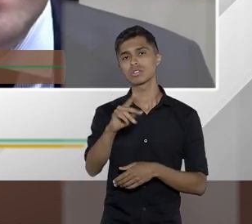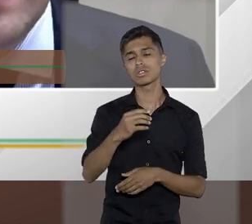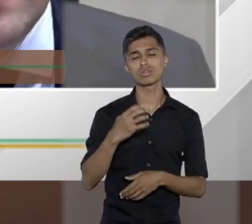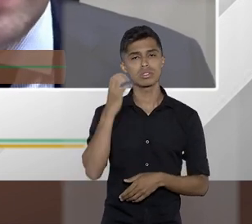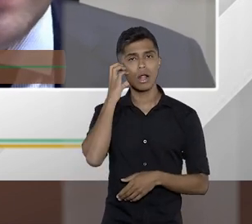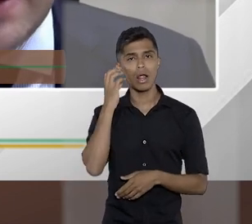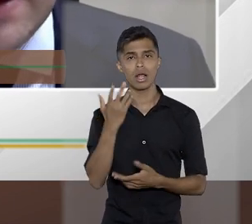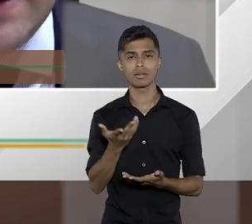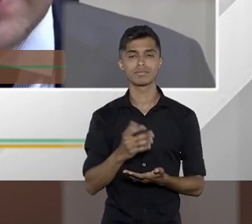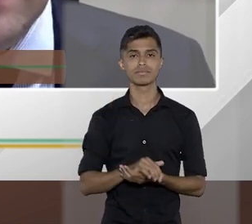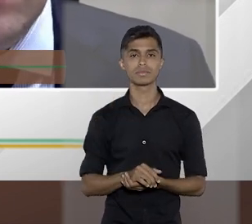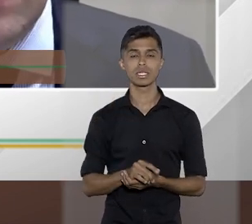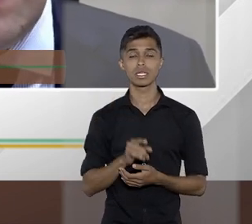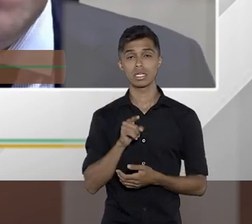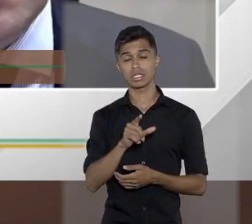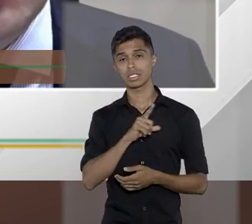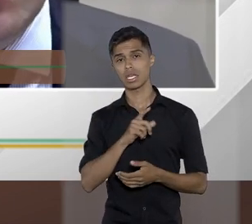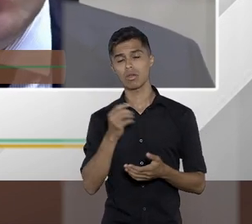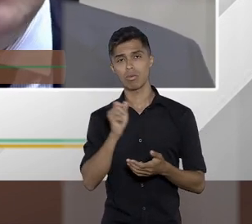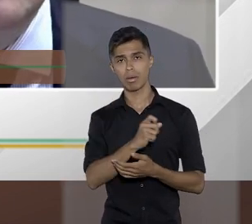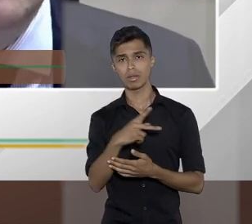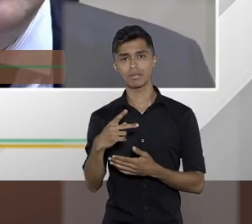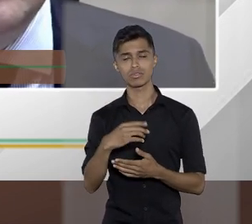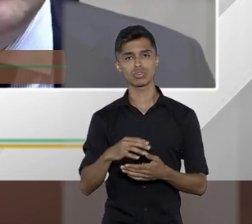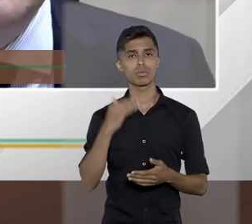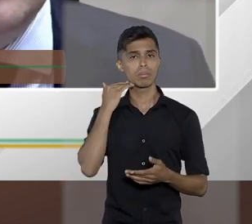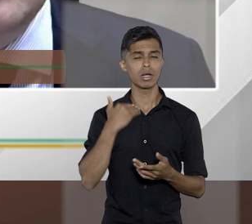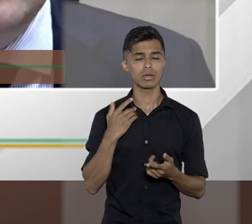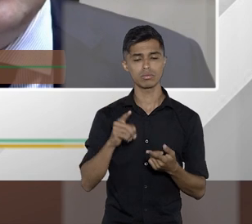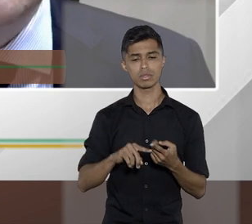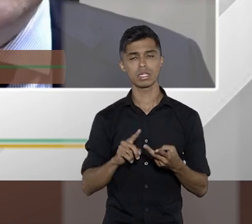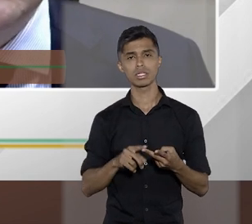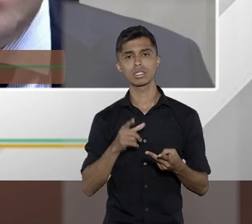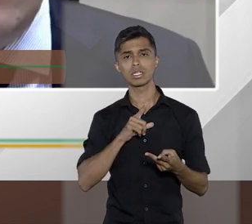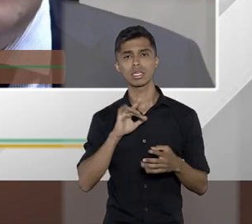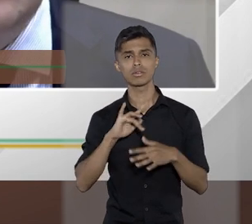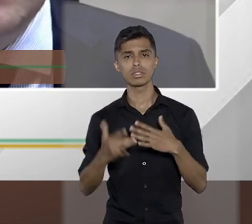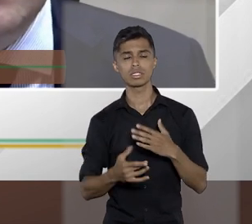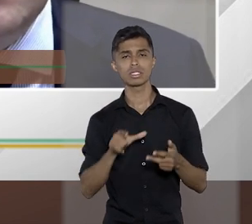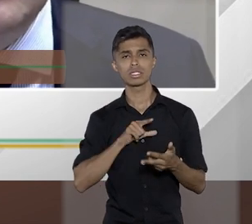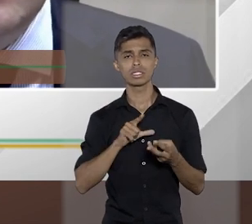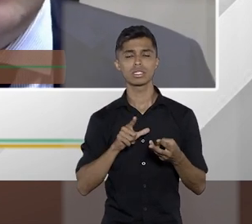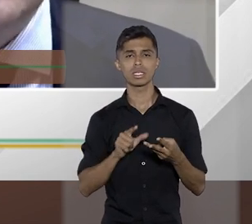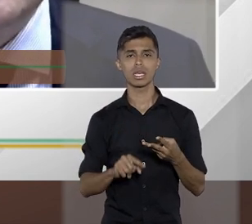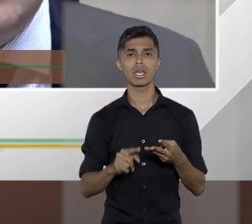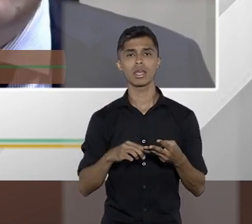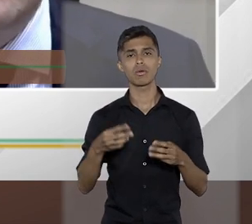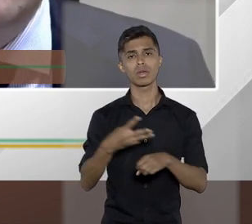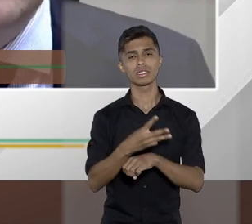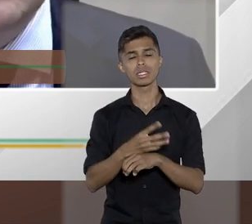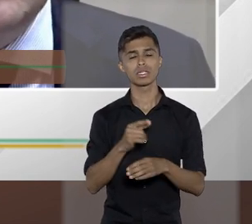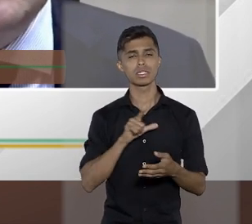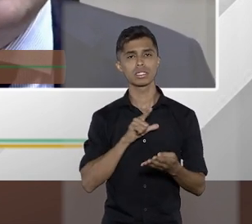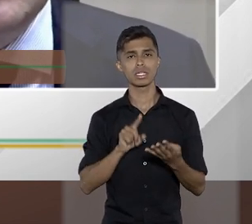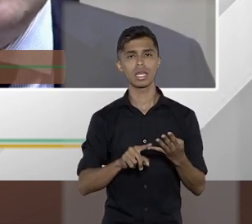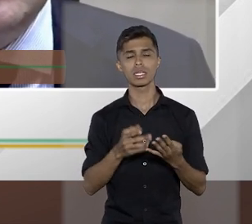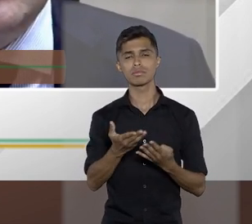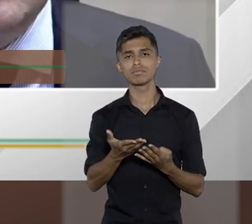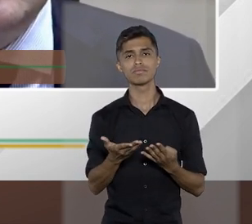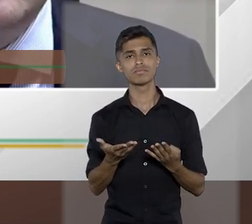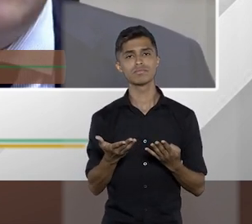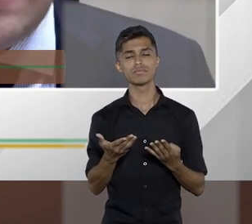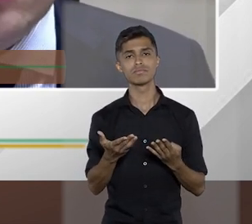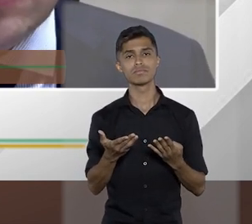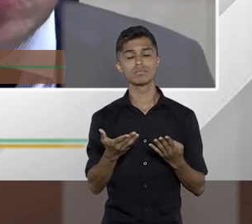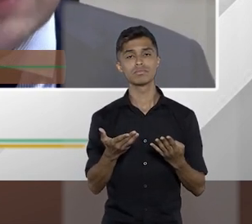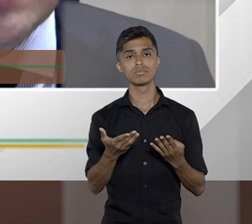smartphone ele tem ali o aplicativo do banco ele tem rede social ele tem o whatsapp ele tem